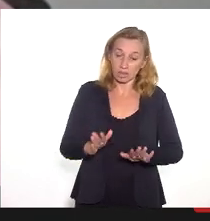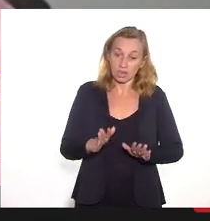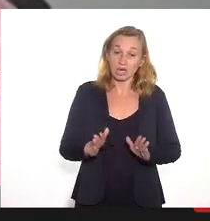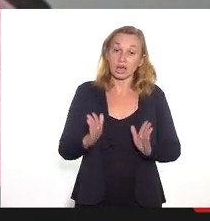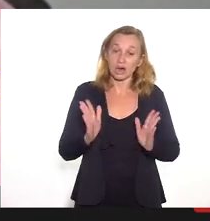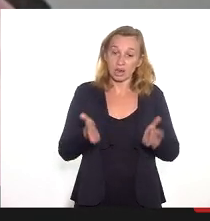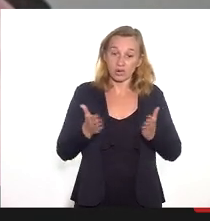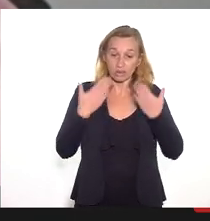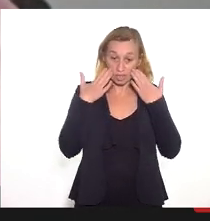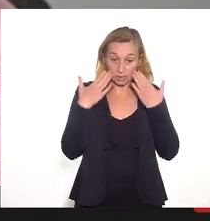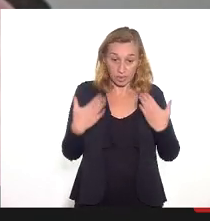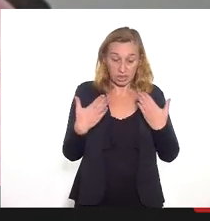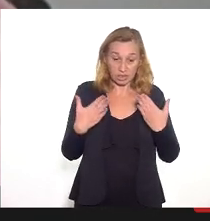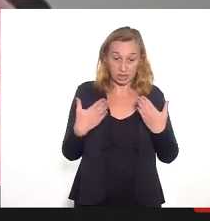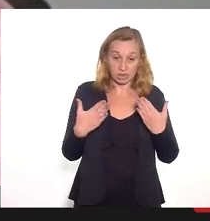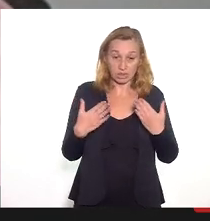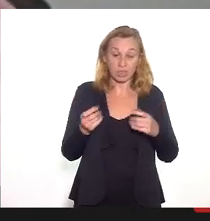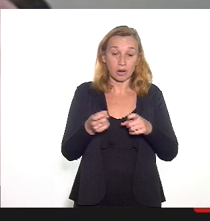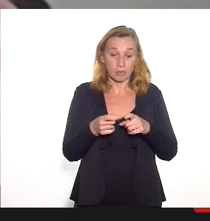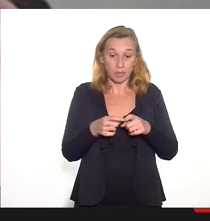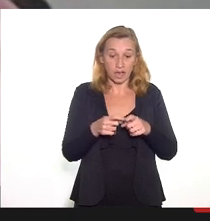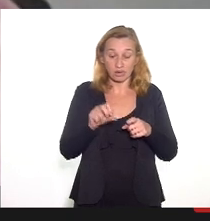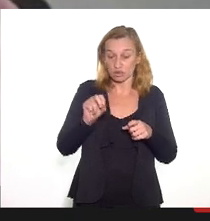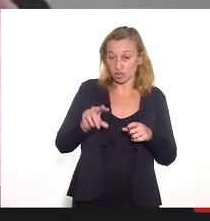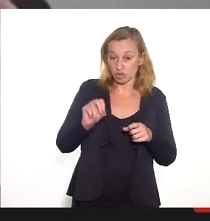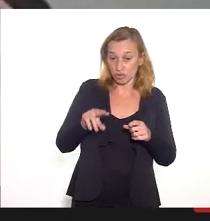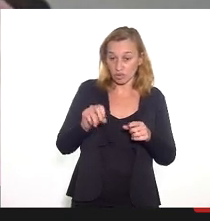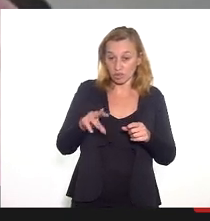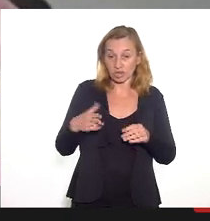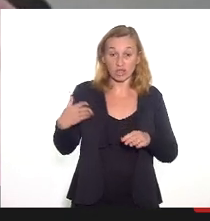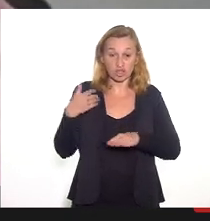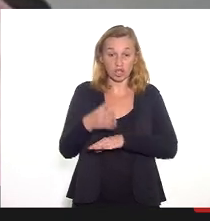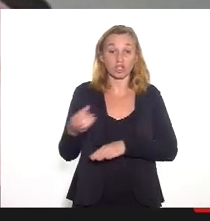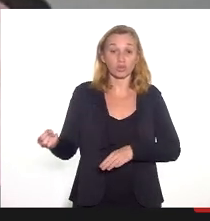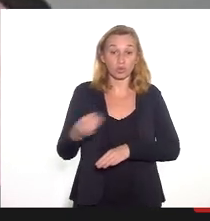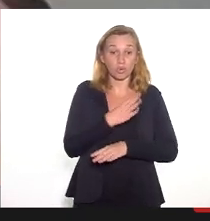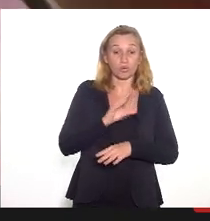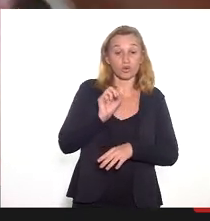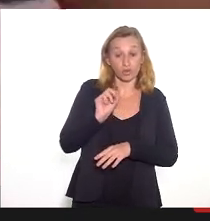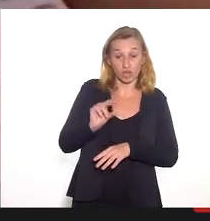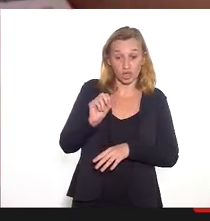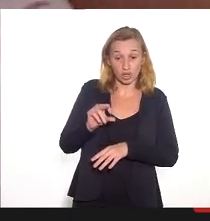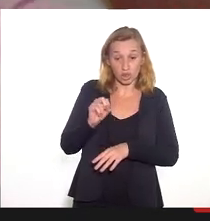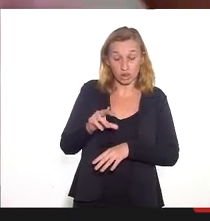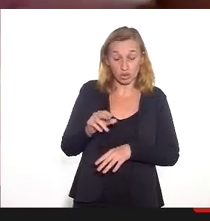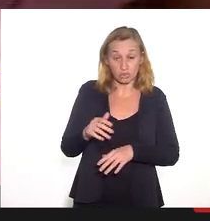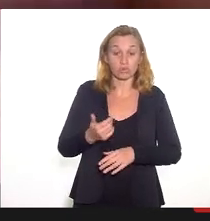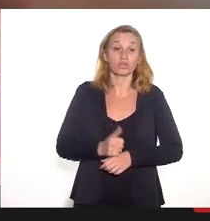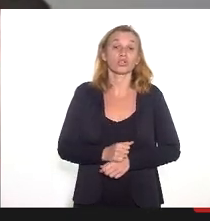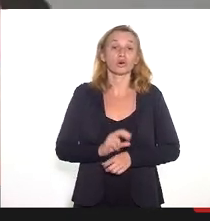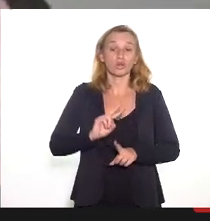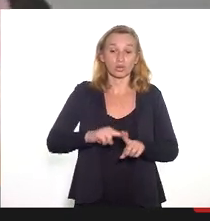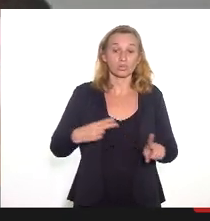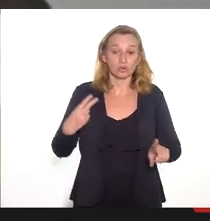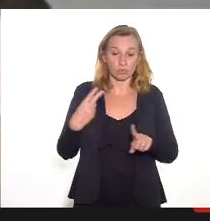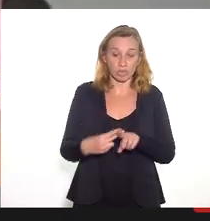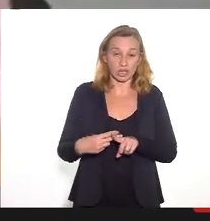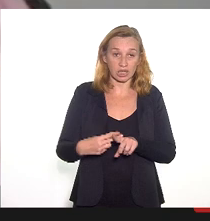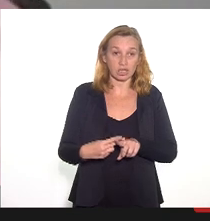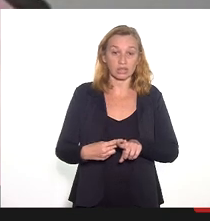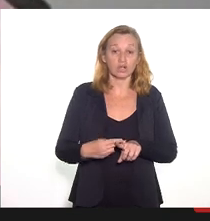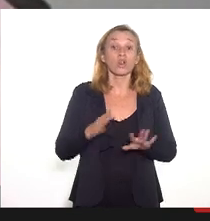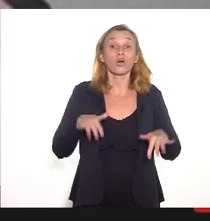pelos infectologistas que não apresentam que ela está chegando, que é essa nova mutação do vírus, qual é